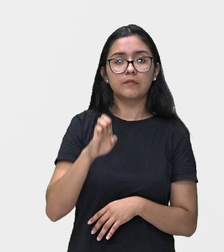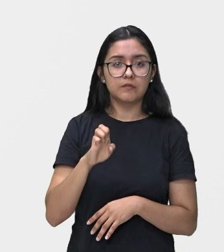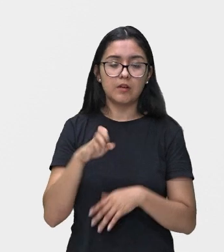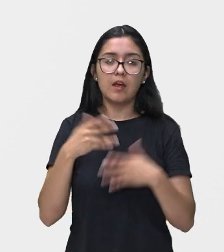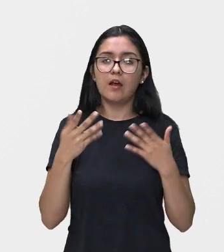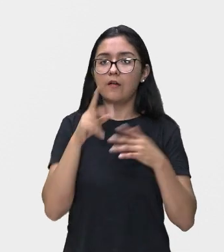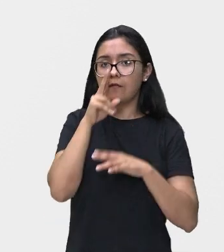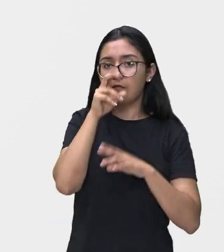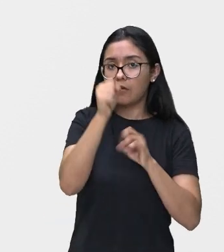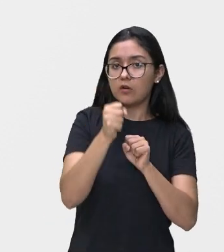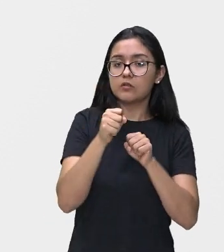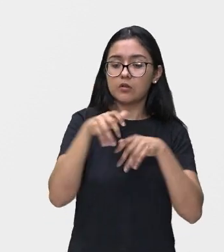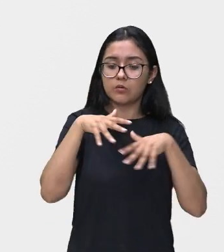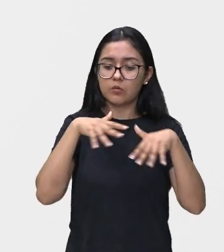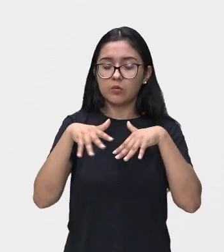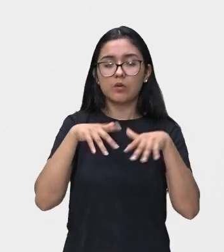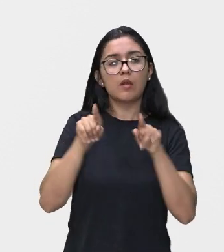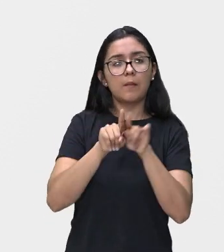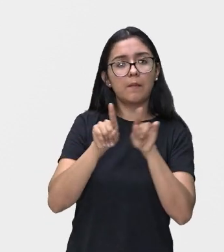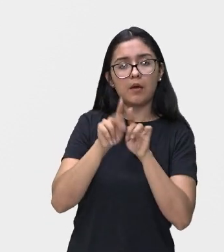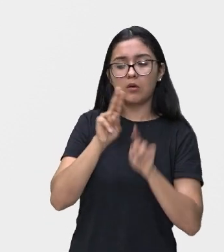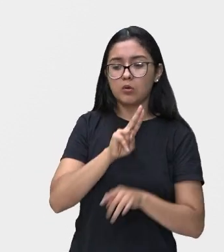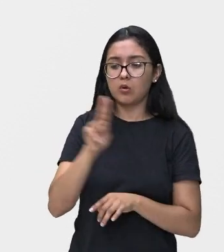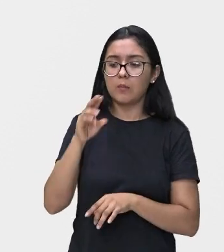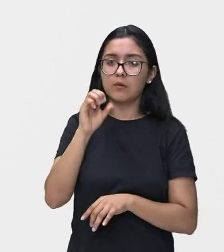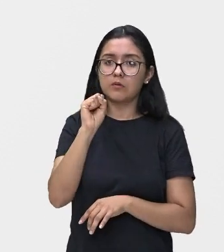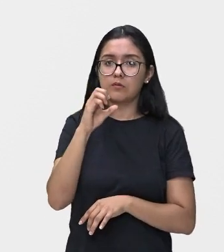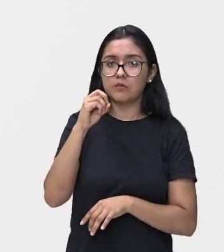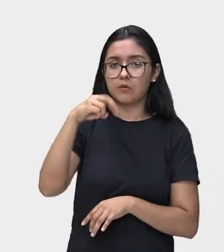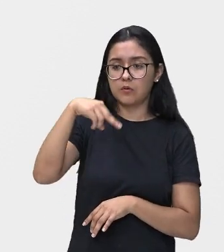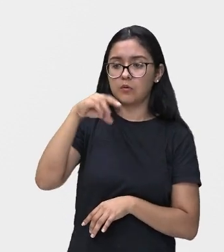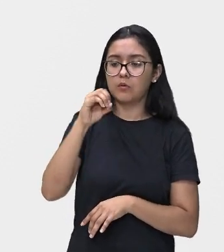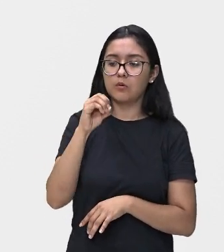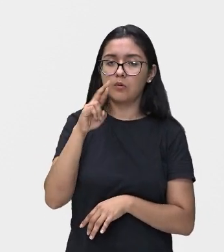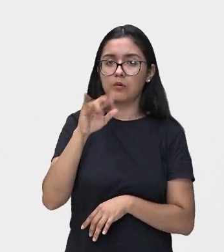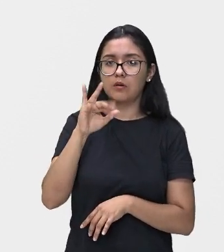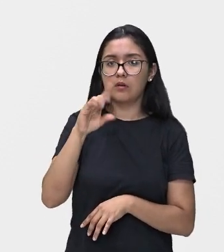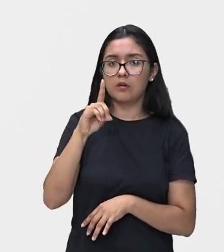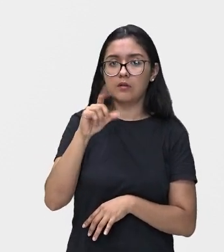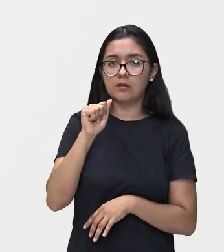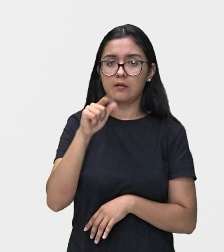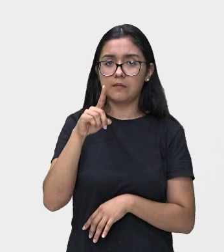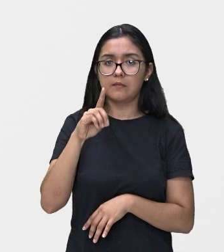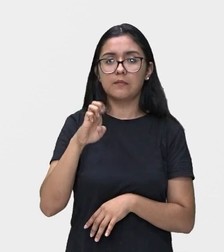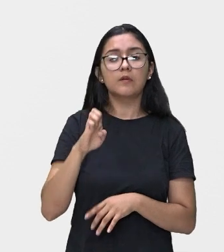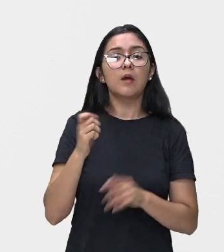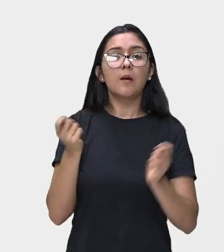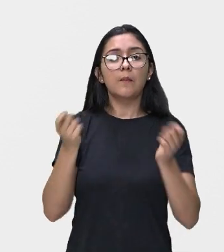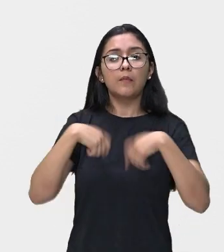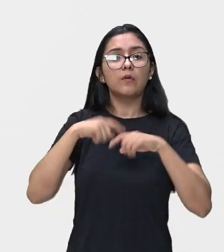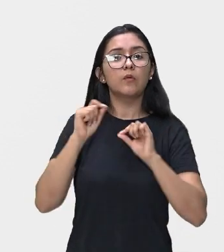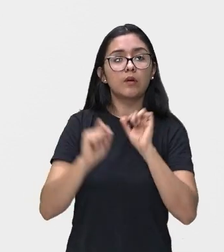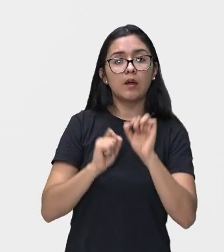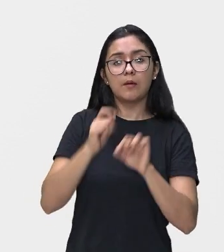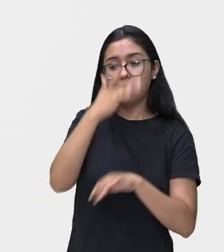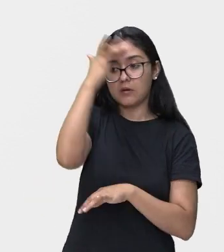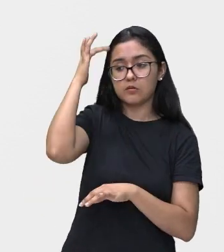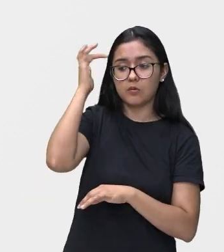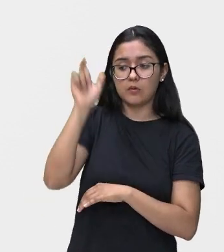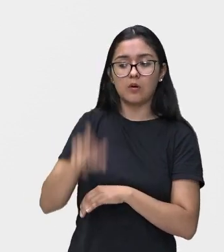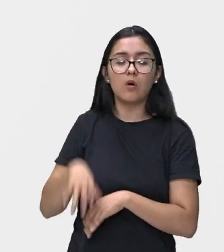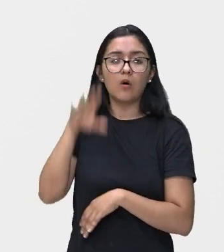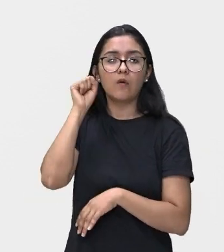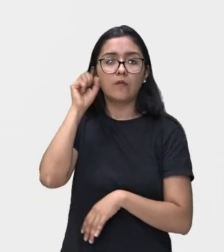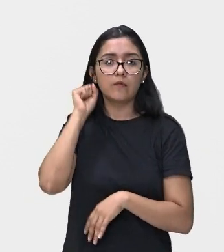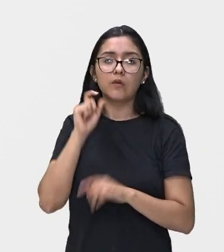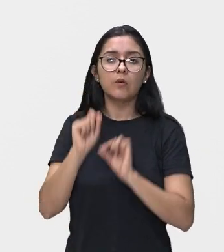chamada de sonoridade. É uma propriedade do som que permite ao ouvinte distinguir